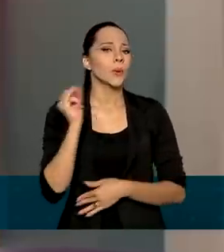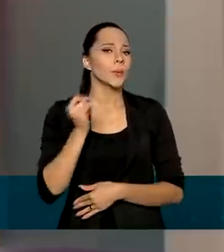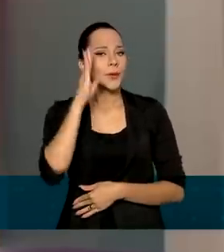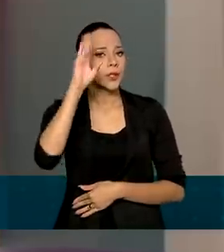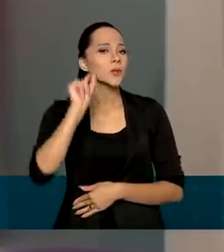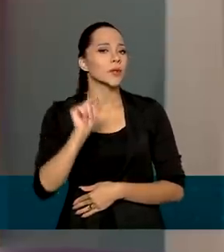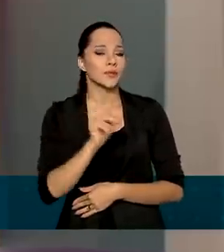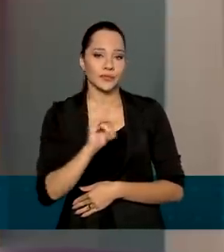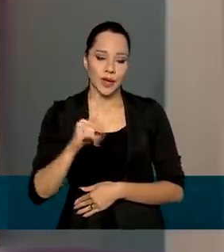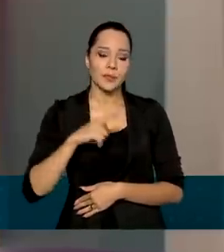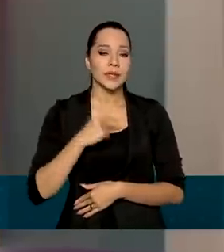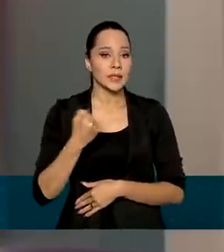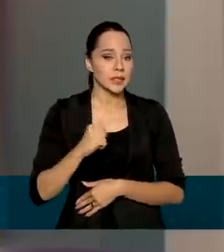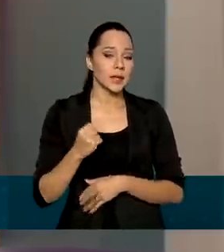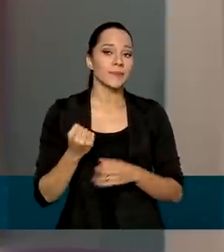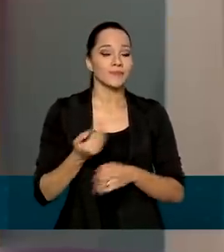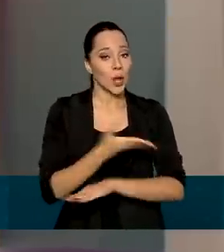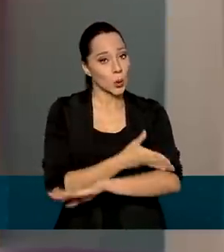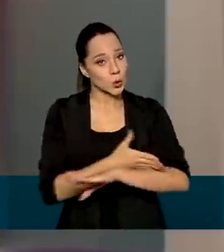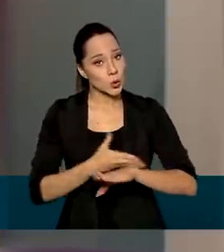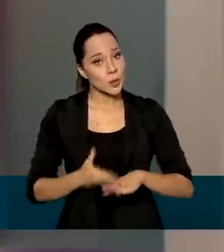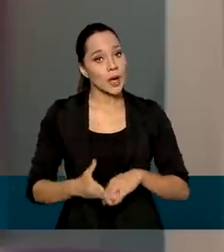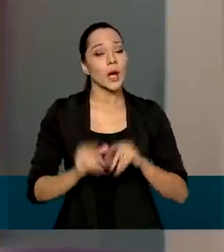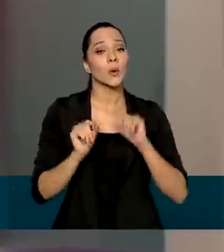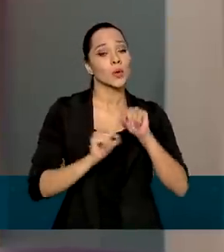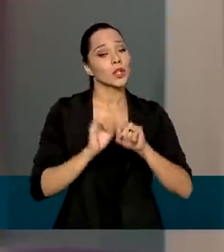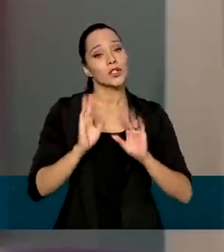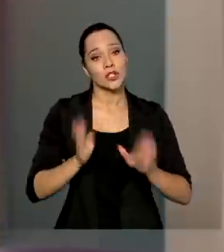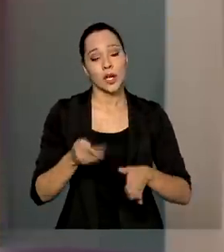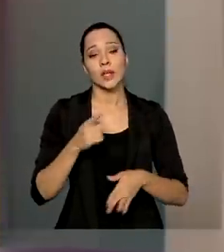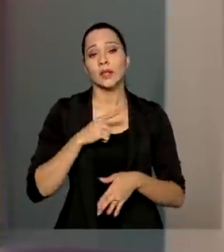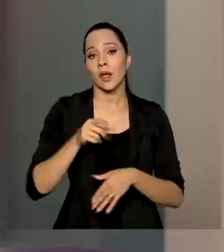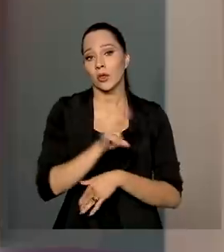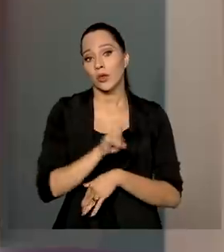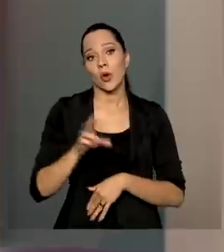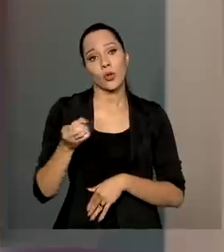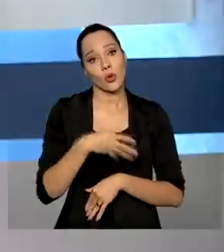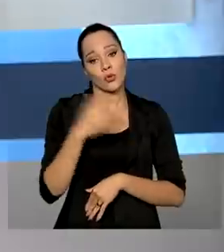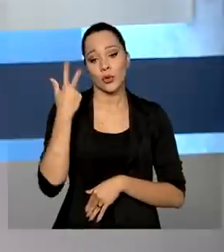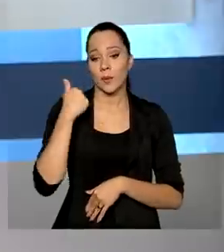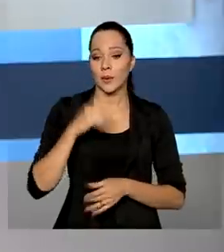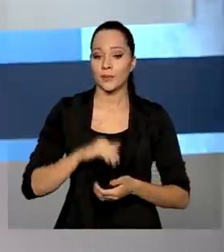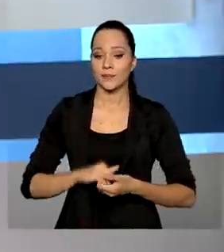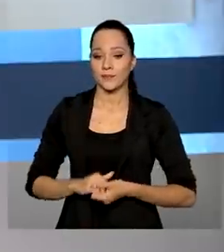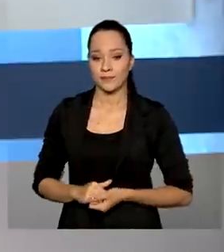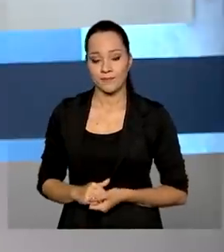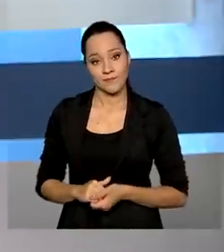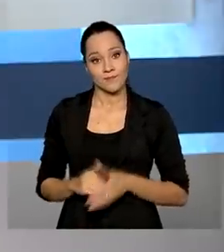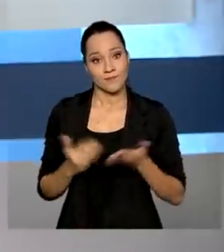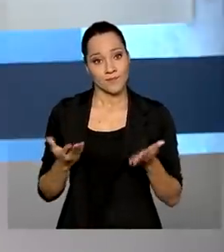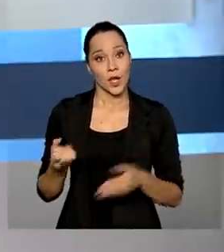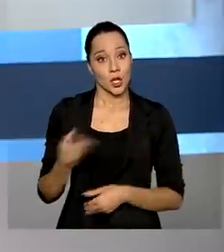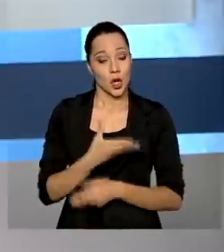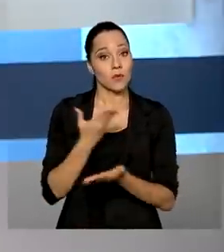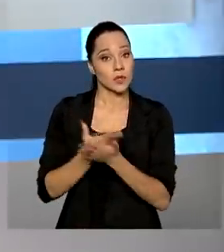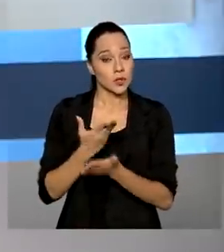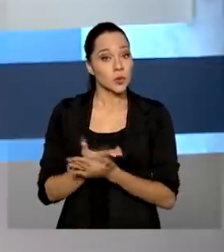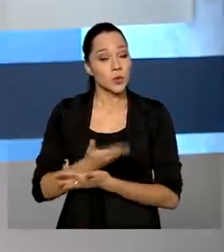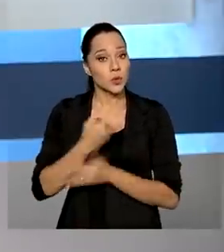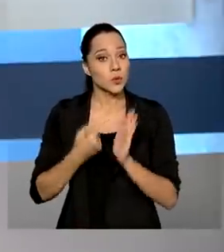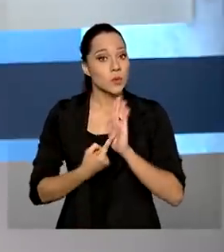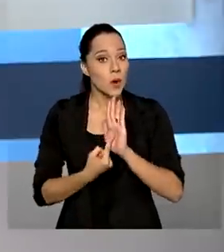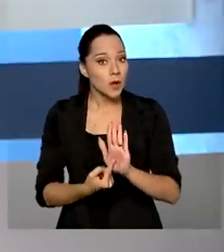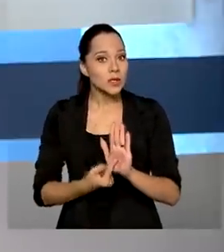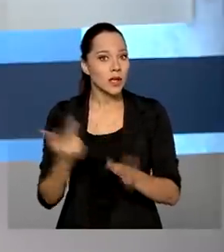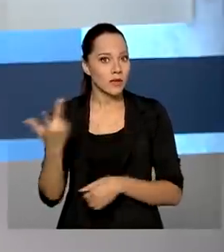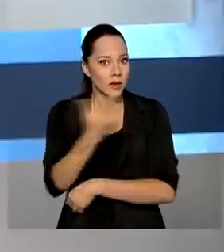nós vamos ter que conviver com o já se convencionou chamado de novo normal. E novos estudos mostram que as